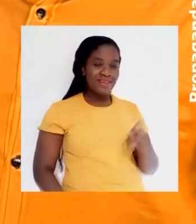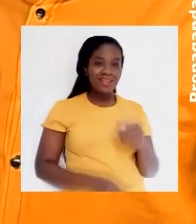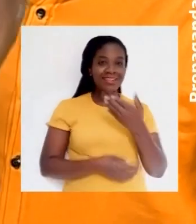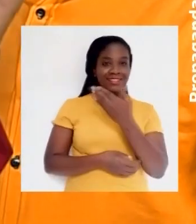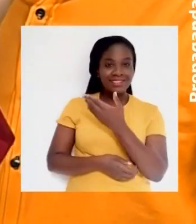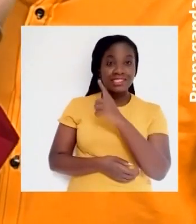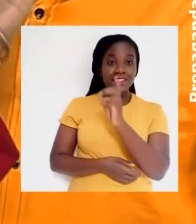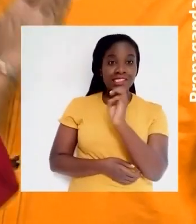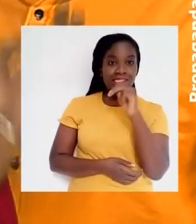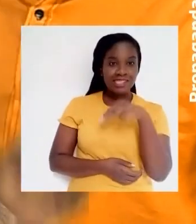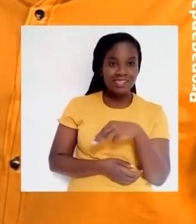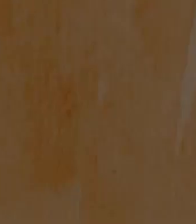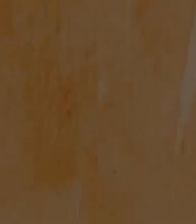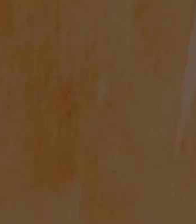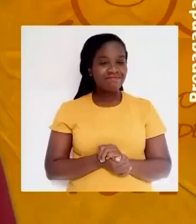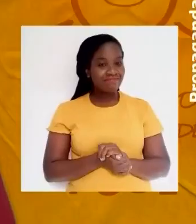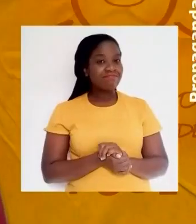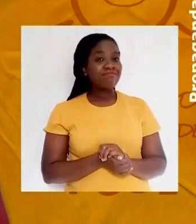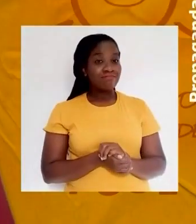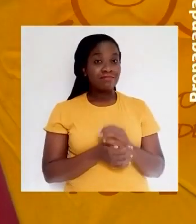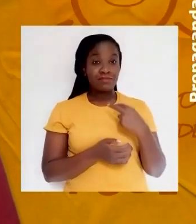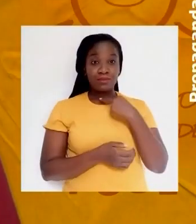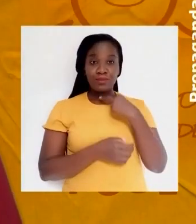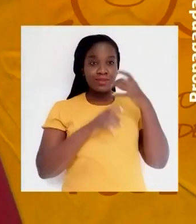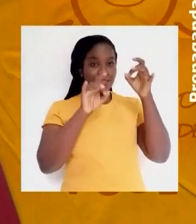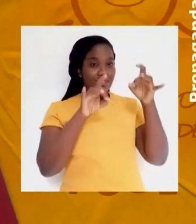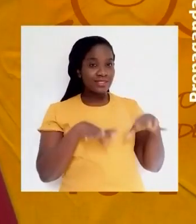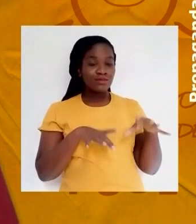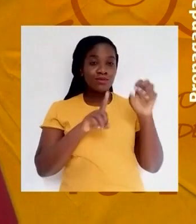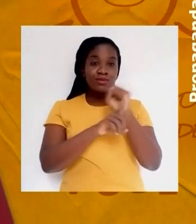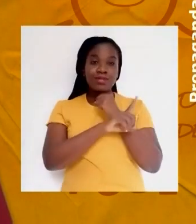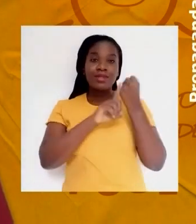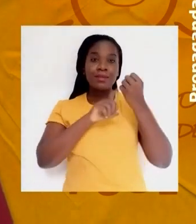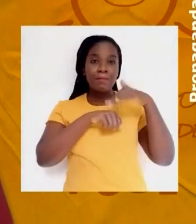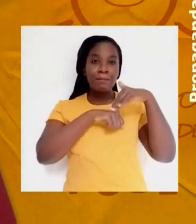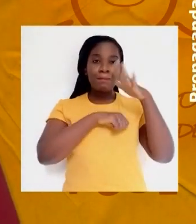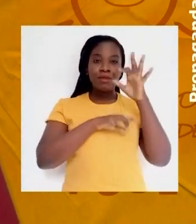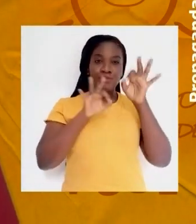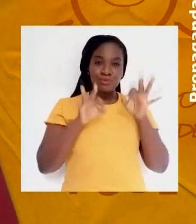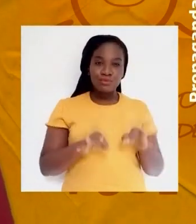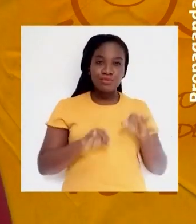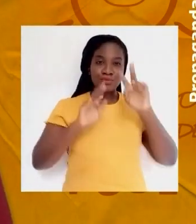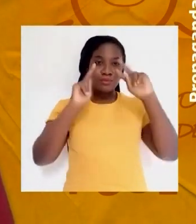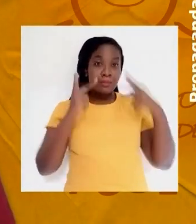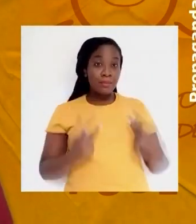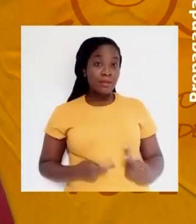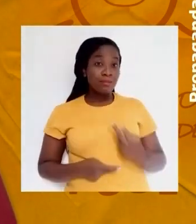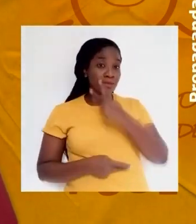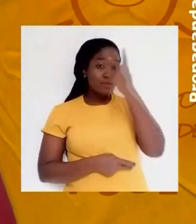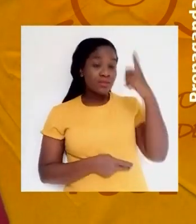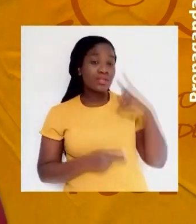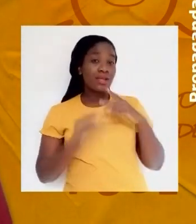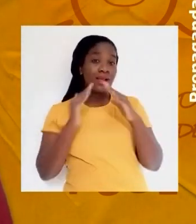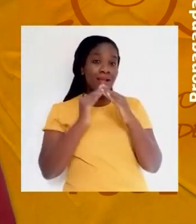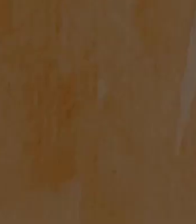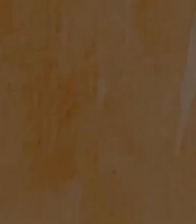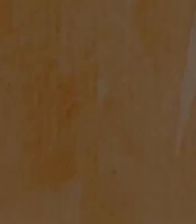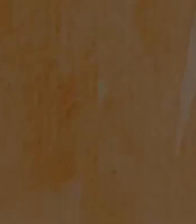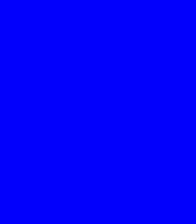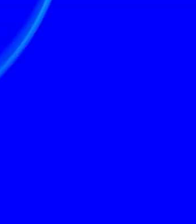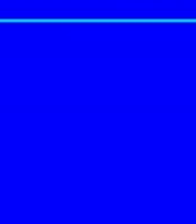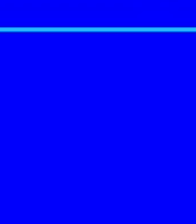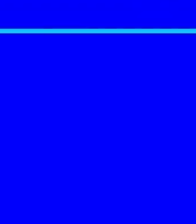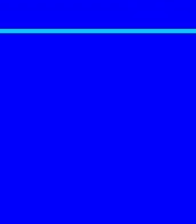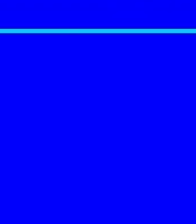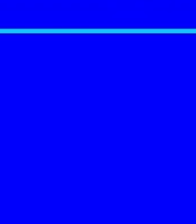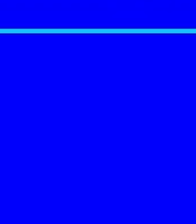Marques e com o companheiro Zé Costa. Não podemos abrir mão do sonho de uma sociedade mais justa e humana, onde as pessoas tenham casa e comida no